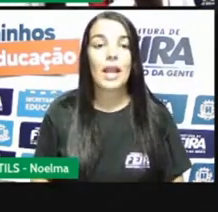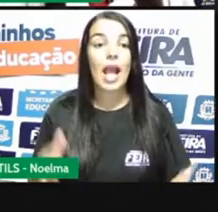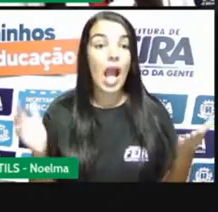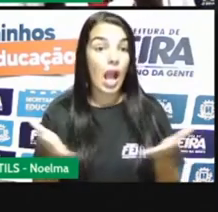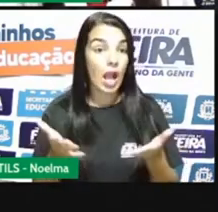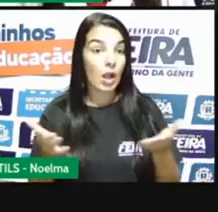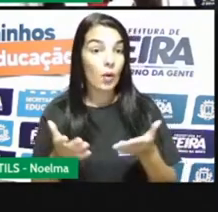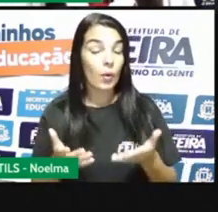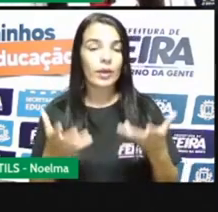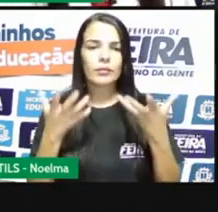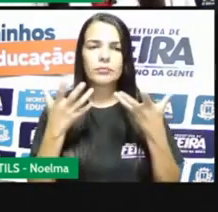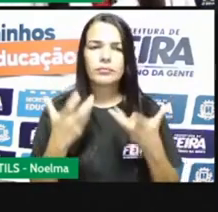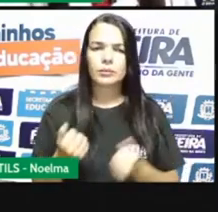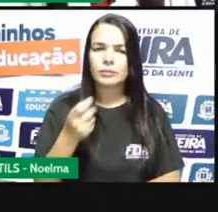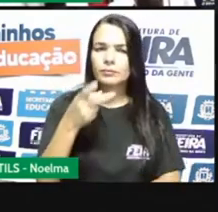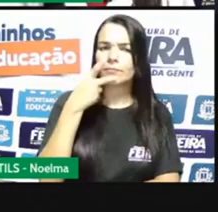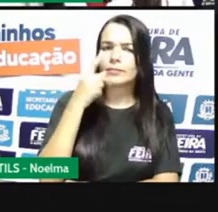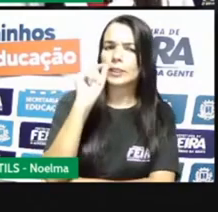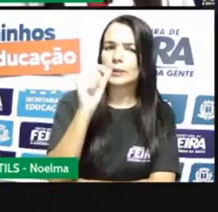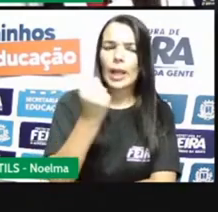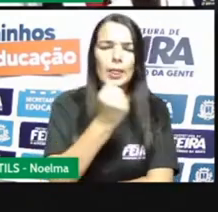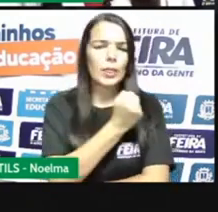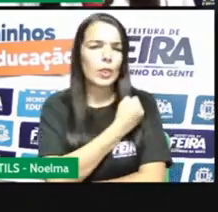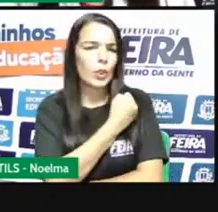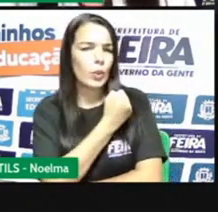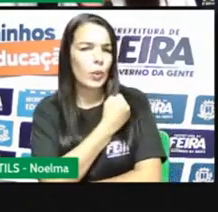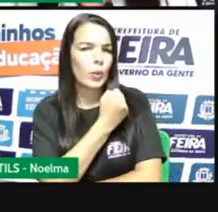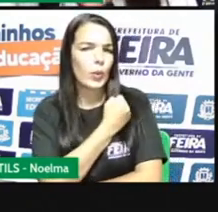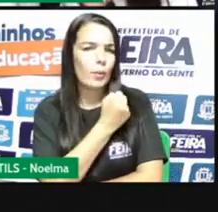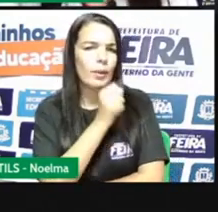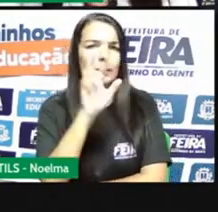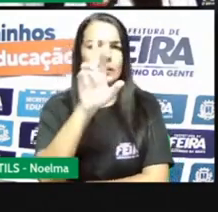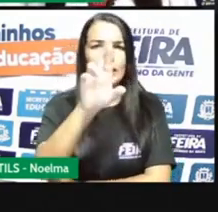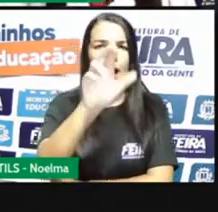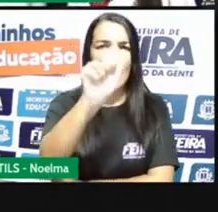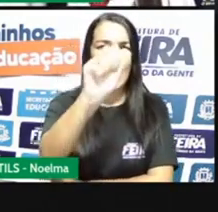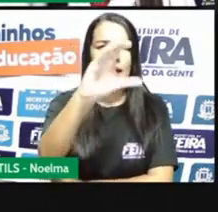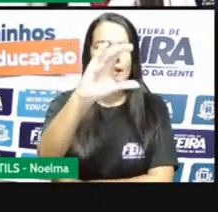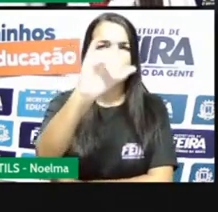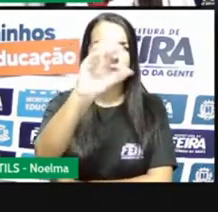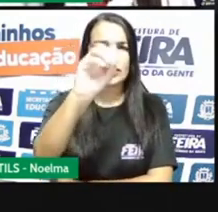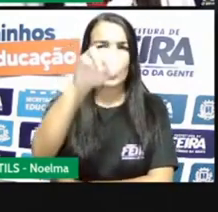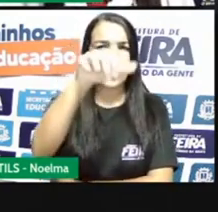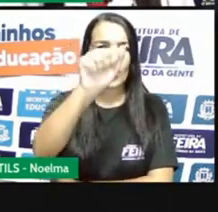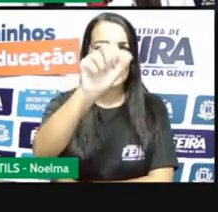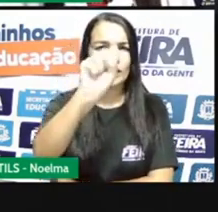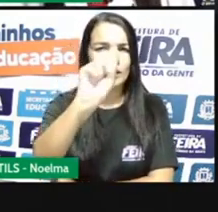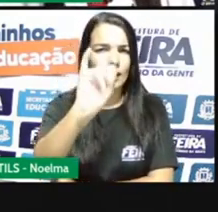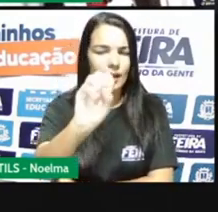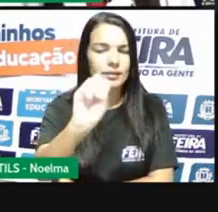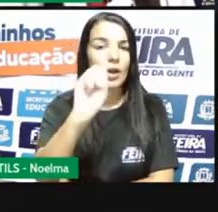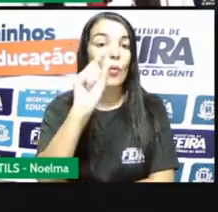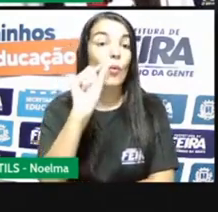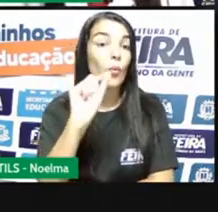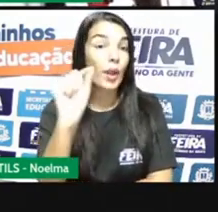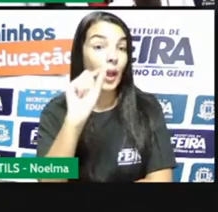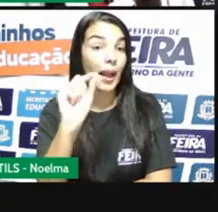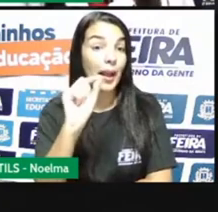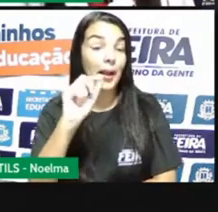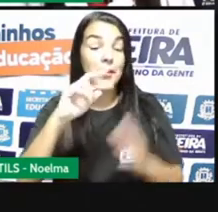E agora nós iremos falar sobre os números racionais. Números racionais são números que podem ser